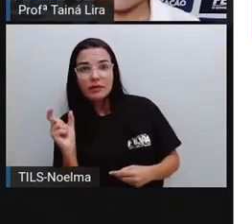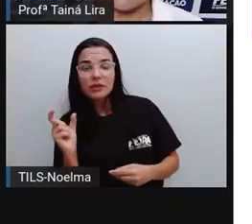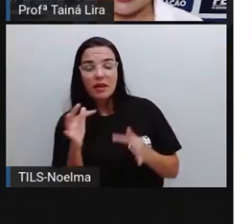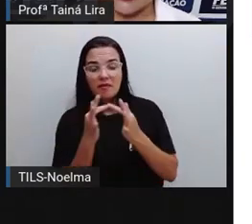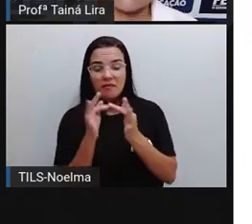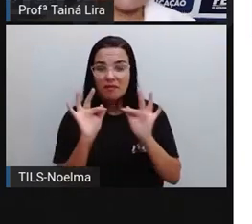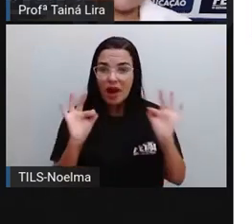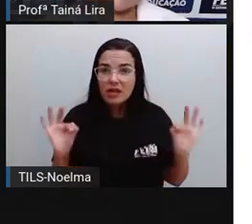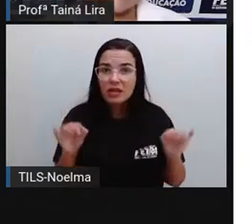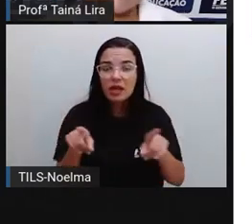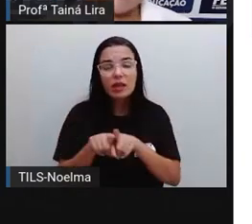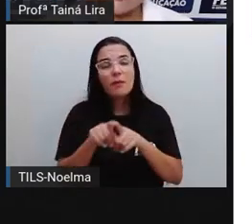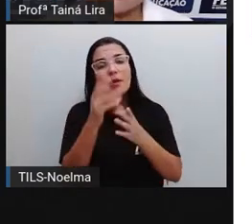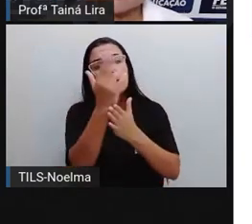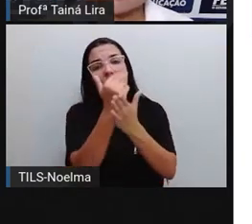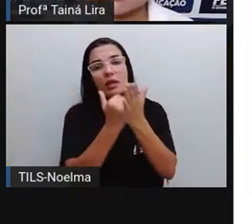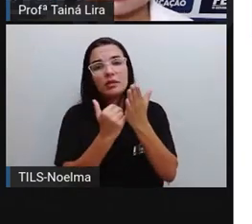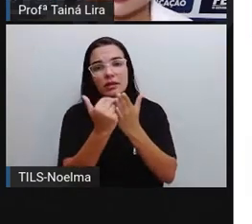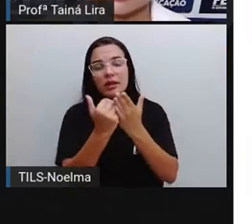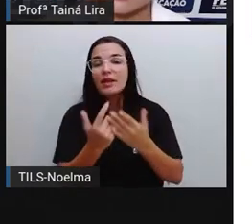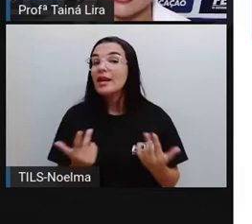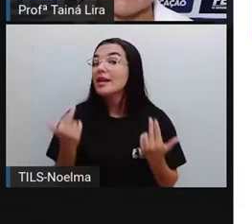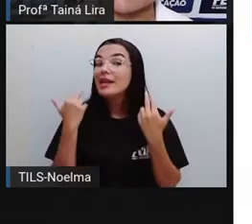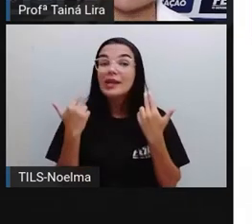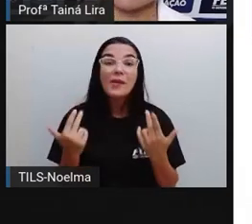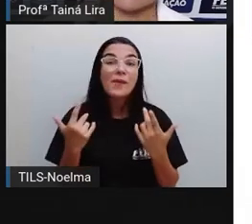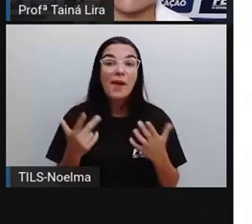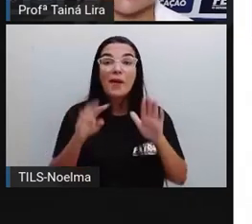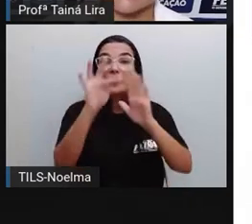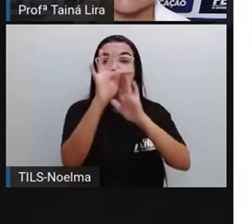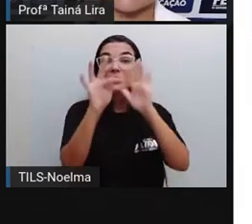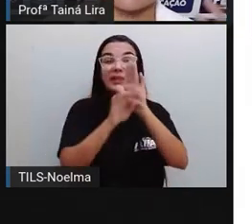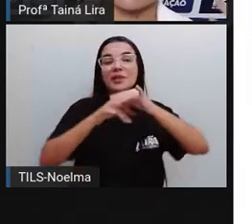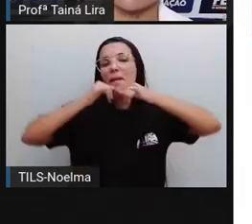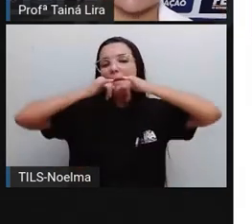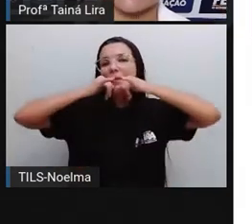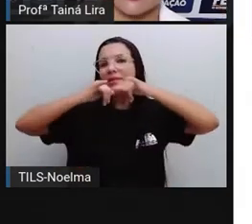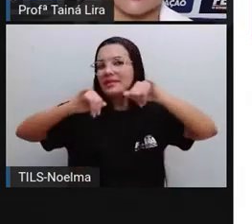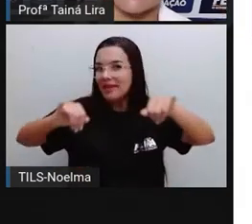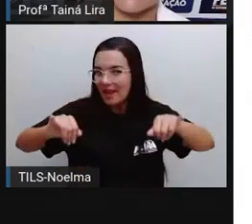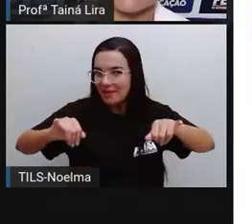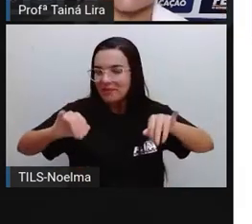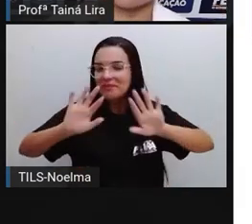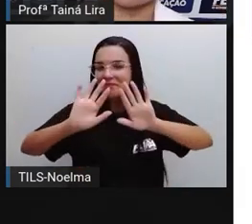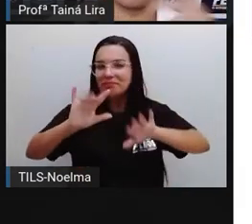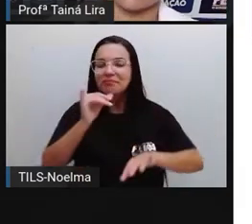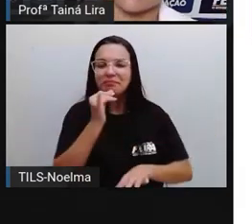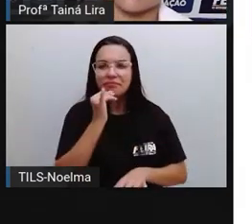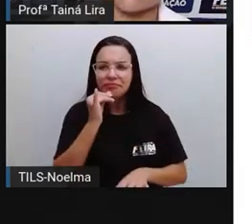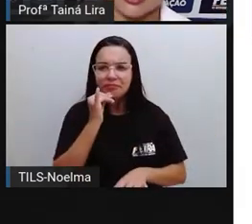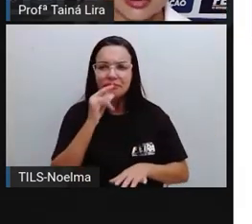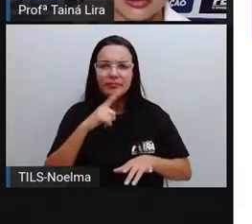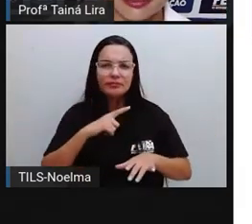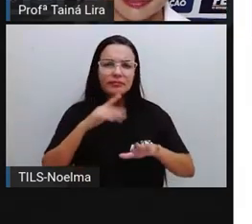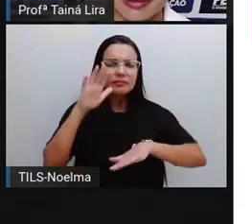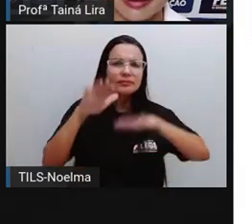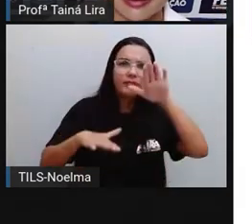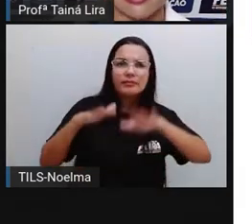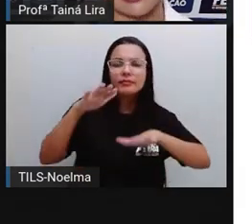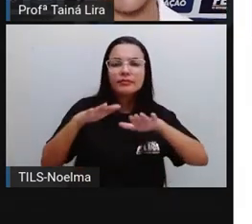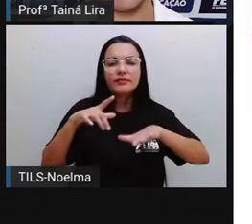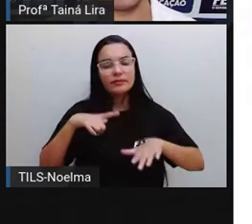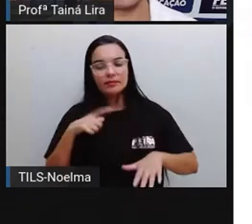A mesma coisa vai ser na campanha publicitária, tá? Vão ter aí campanhas publicitárias que às vezes vão vir aí só com